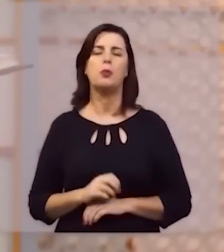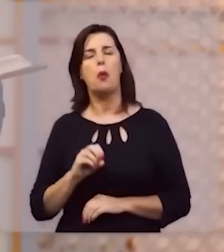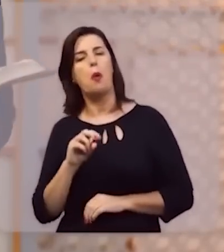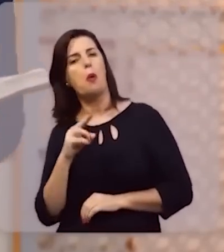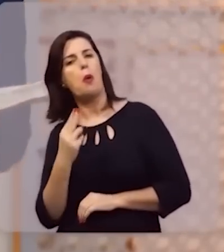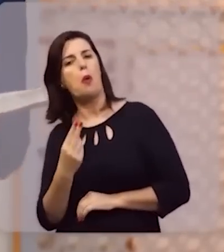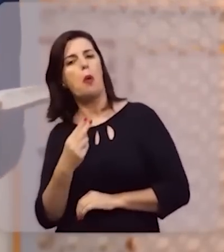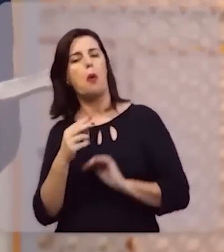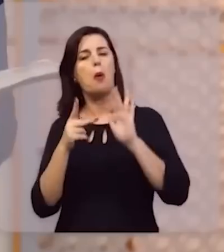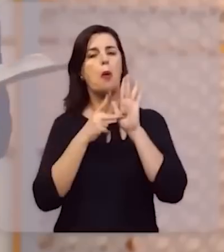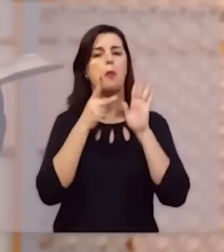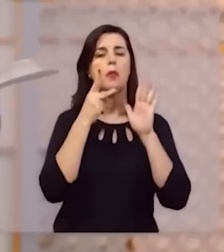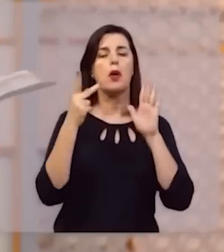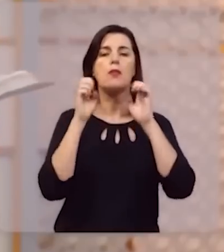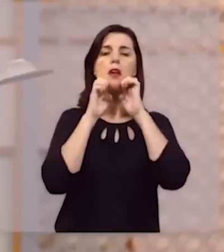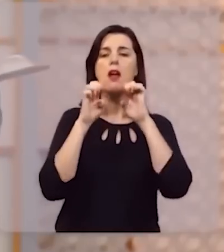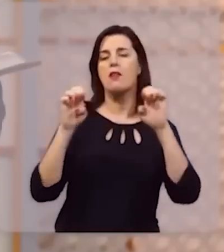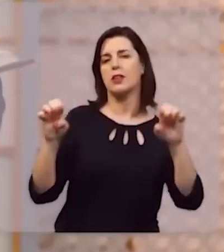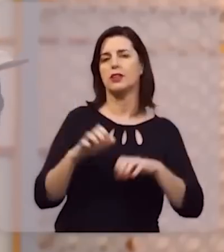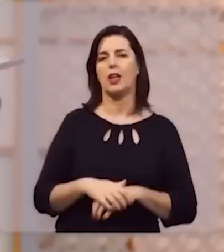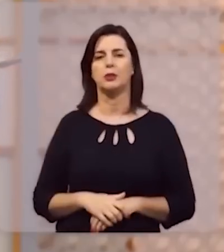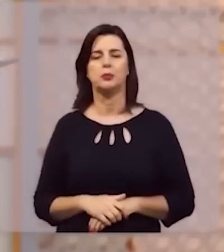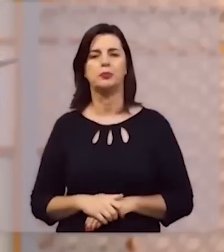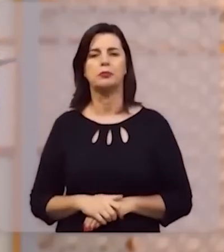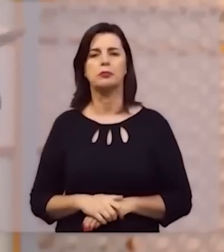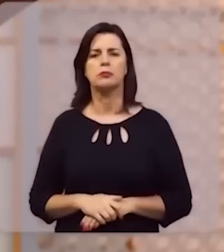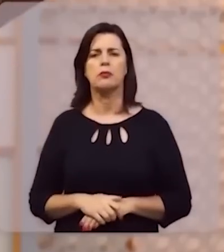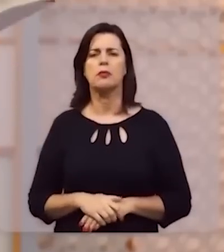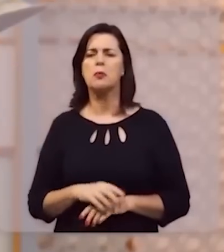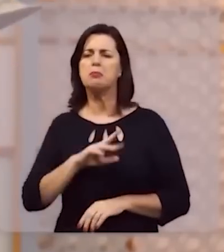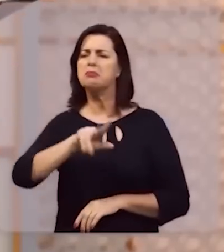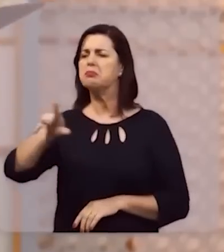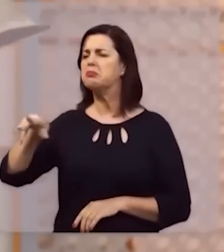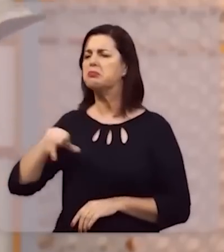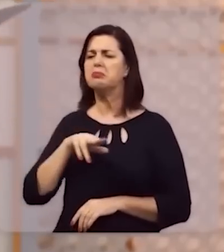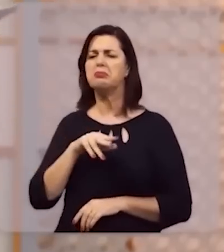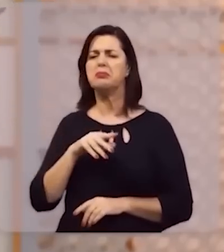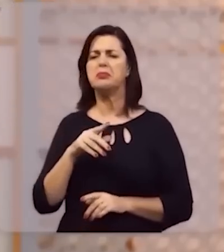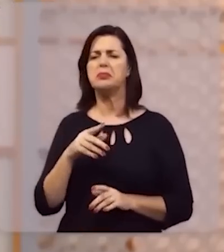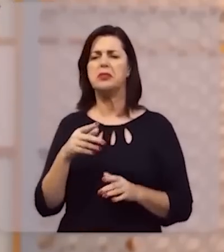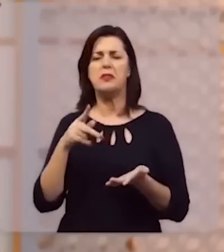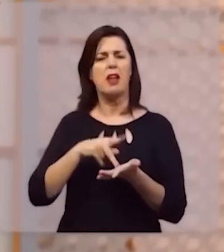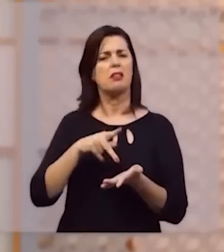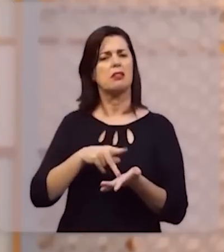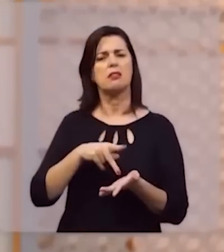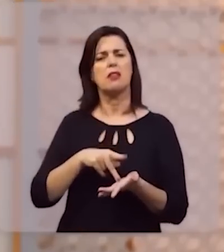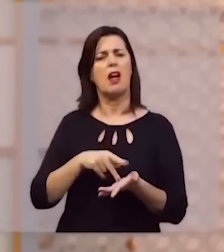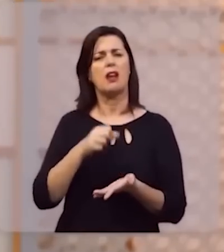o profeta evangélico. Nenhum profeta vetero testamentário